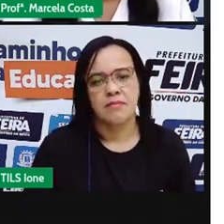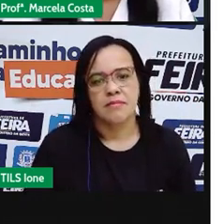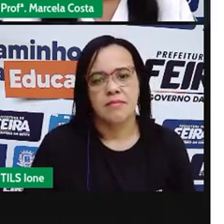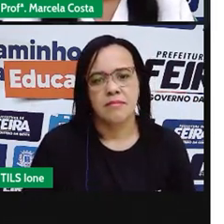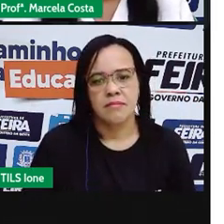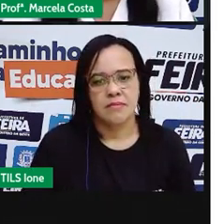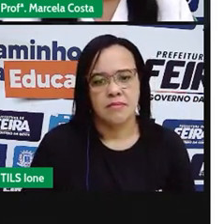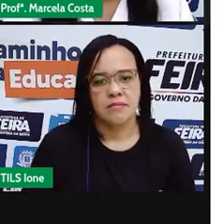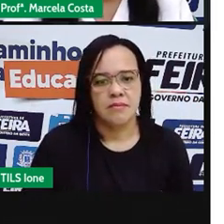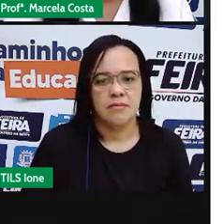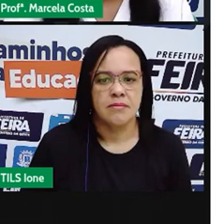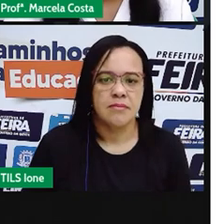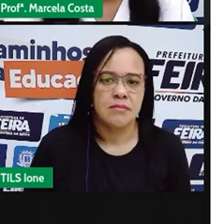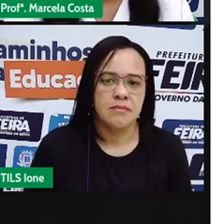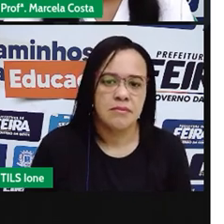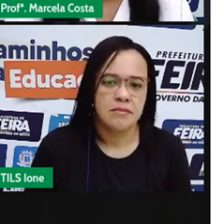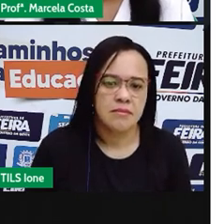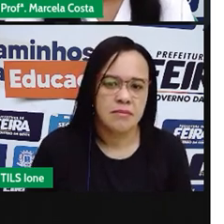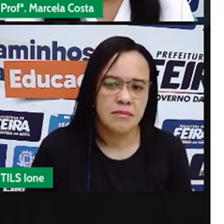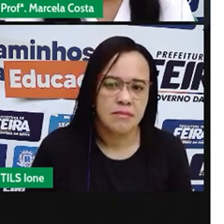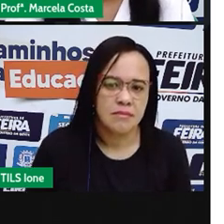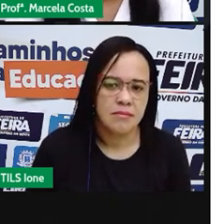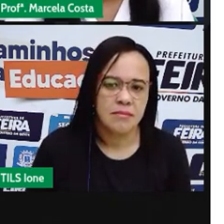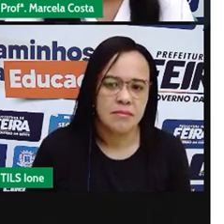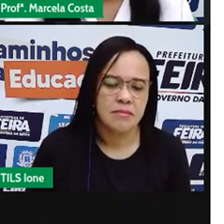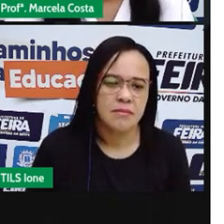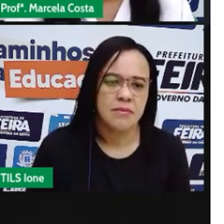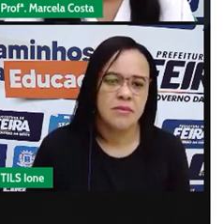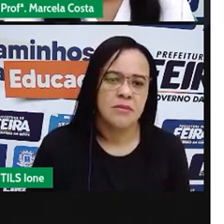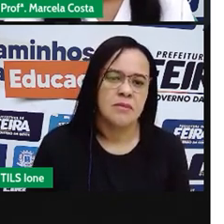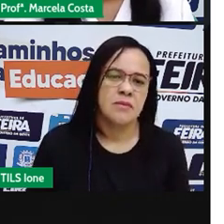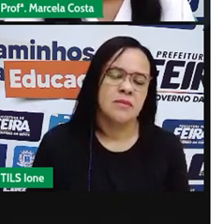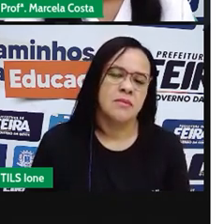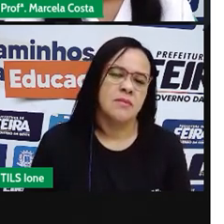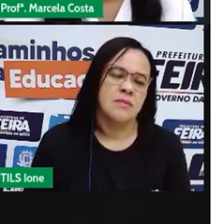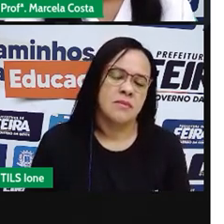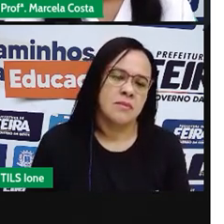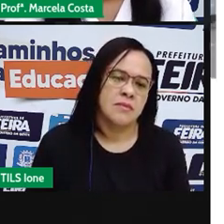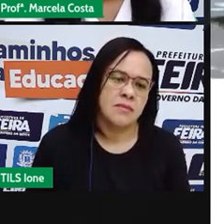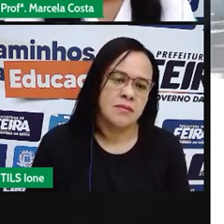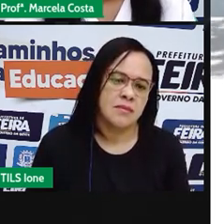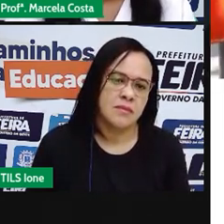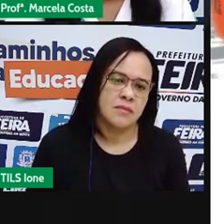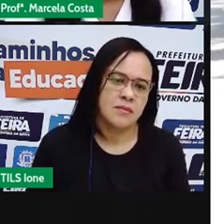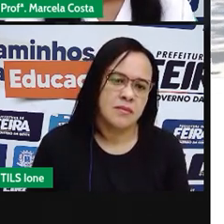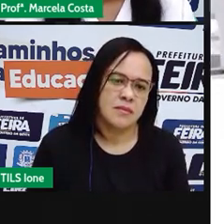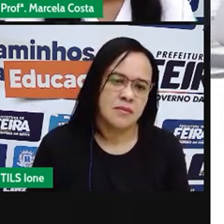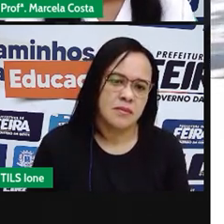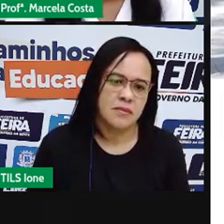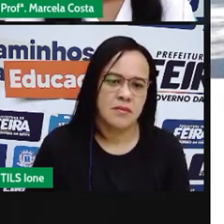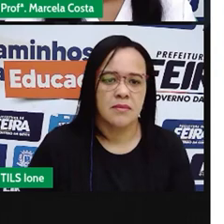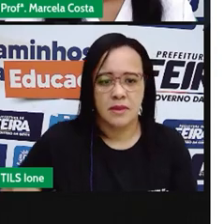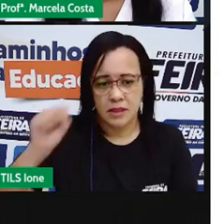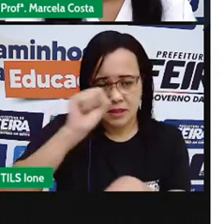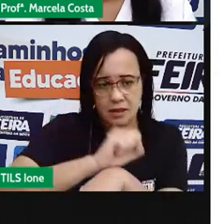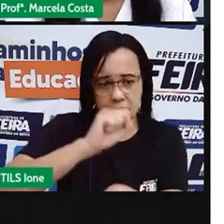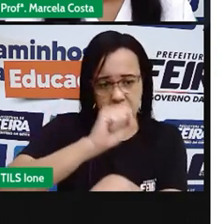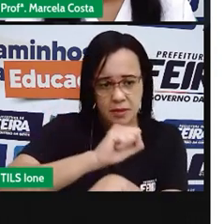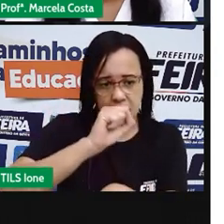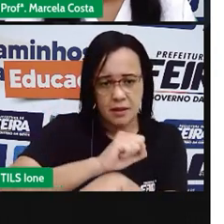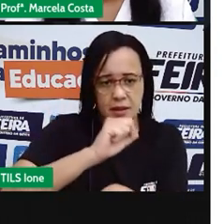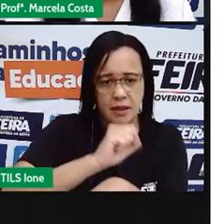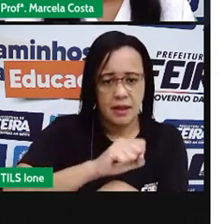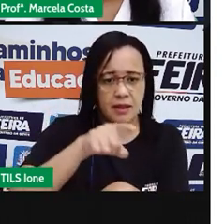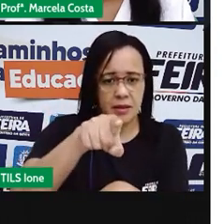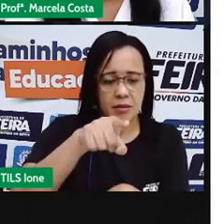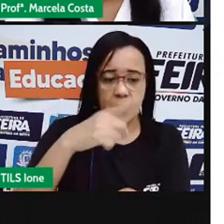Então, quando você está ali no prêmio que está passando, tem que esperar passar o